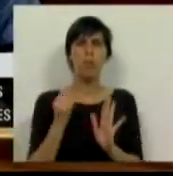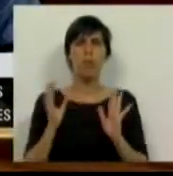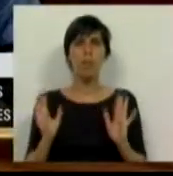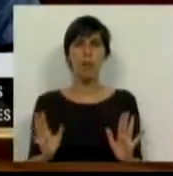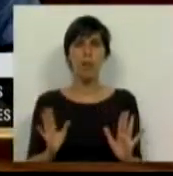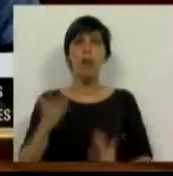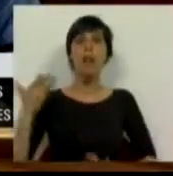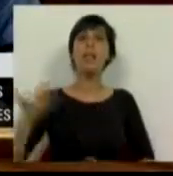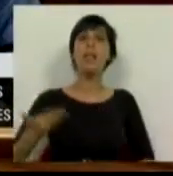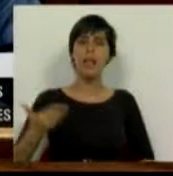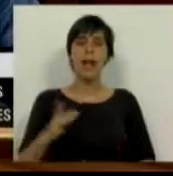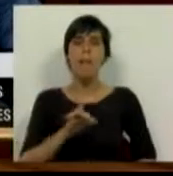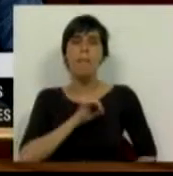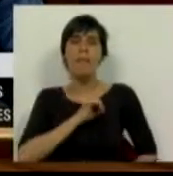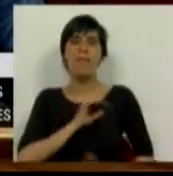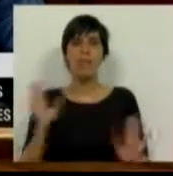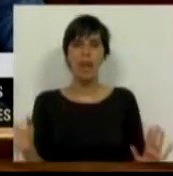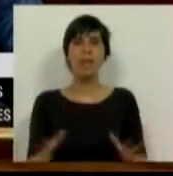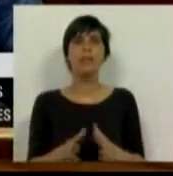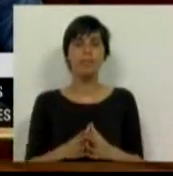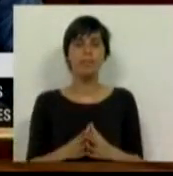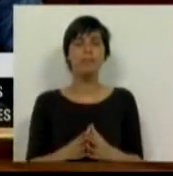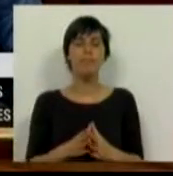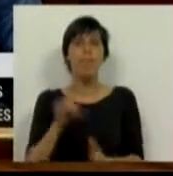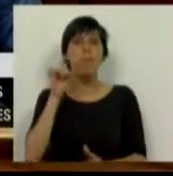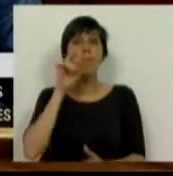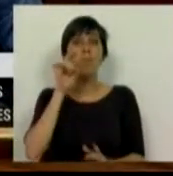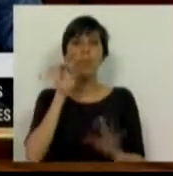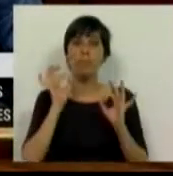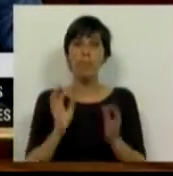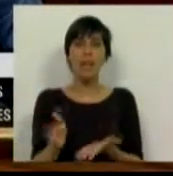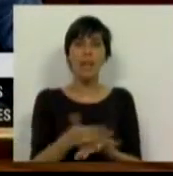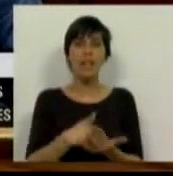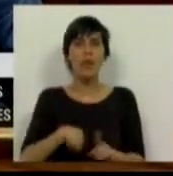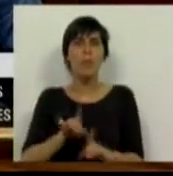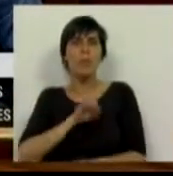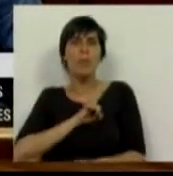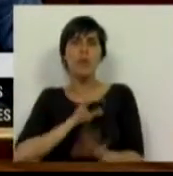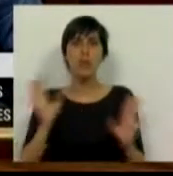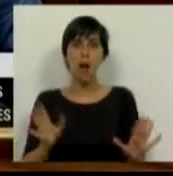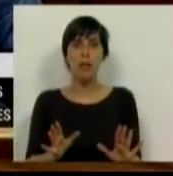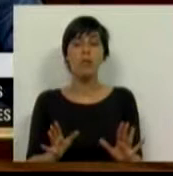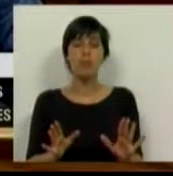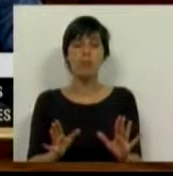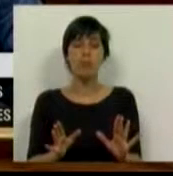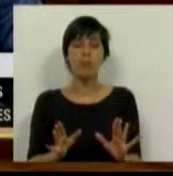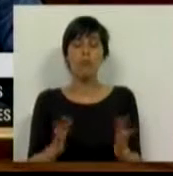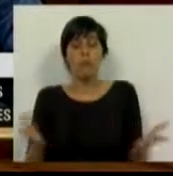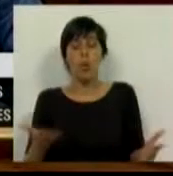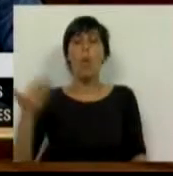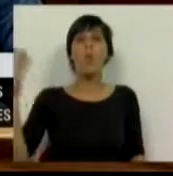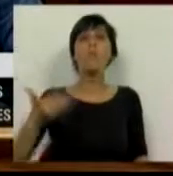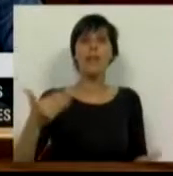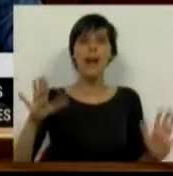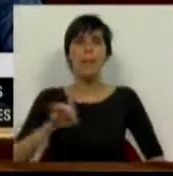que é o direito à privacidade e à proteção dos dados pessoais. E o